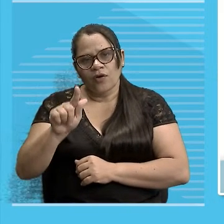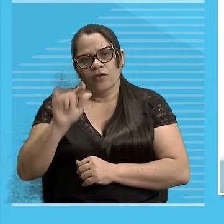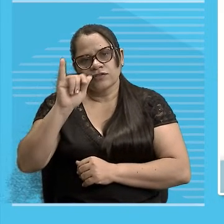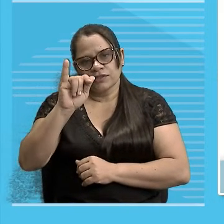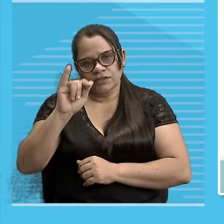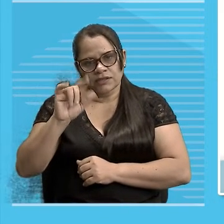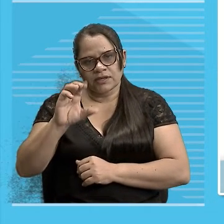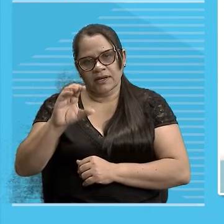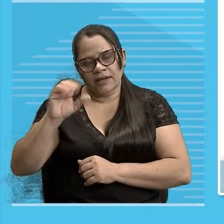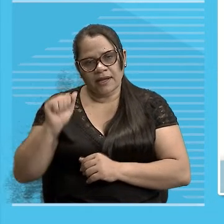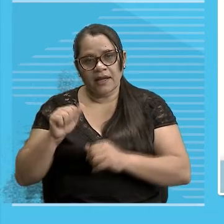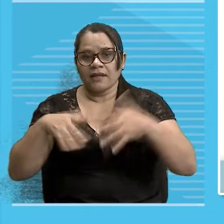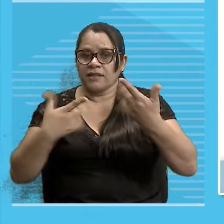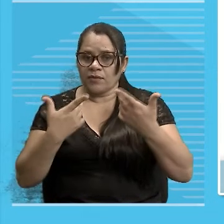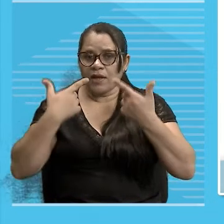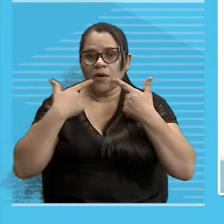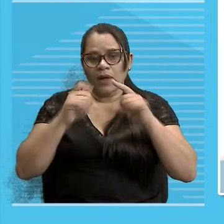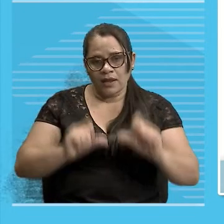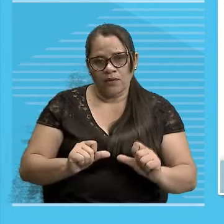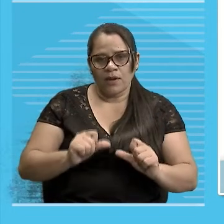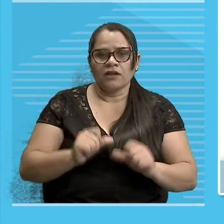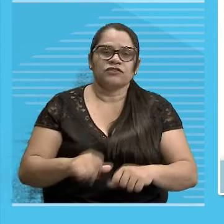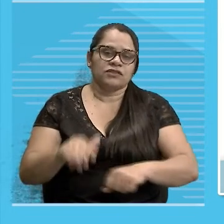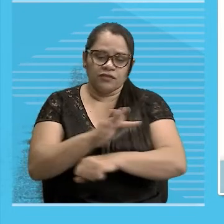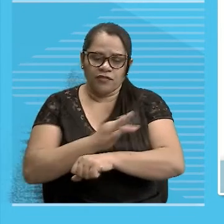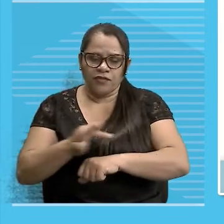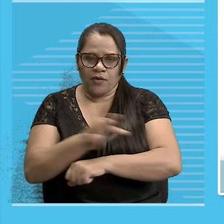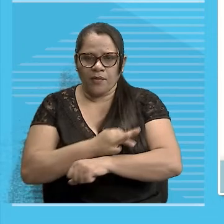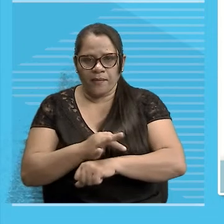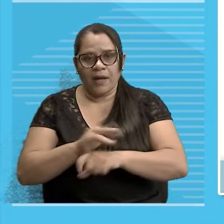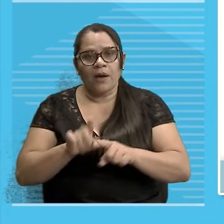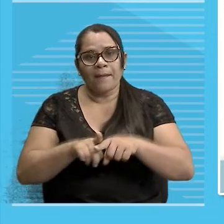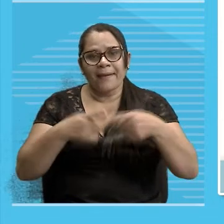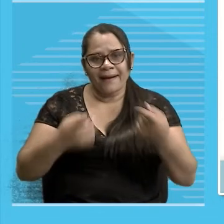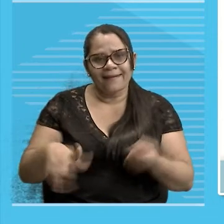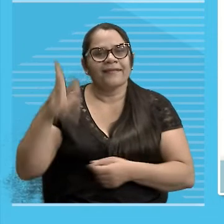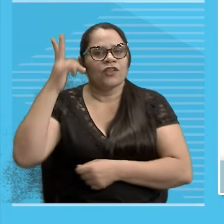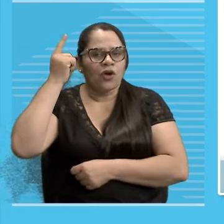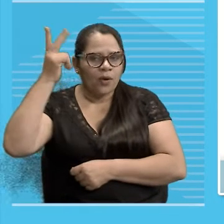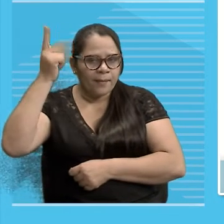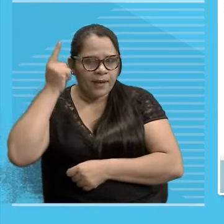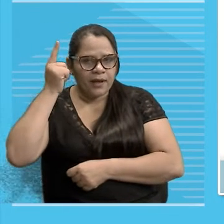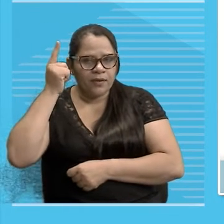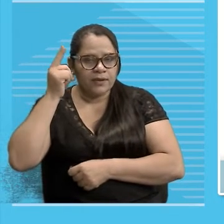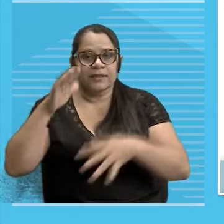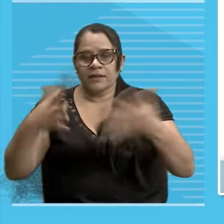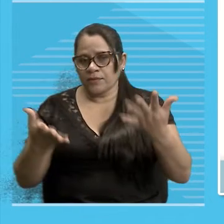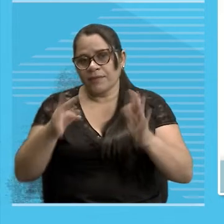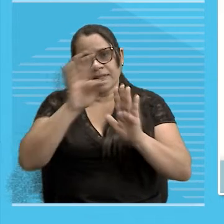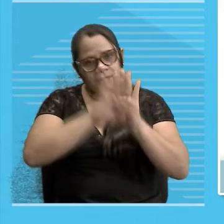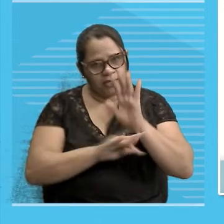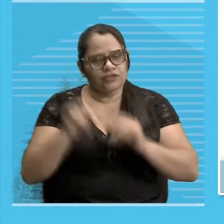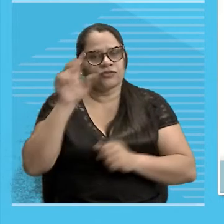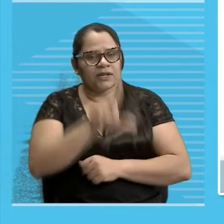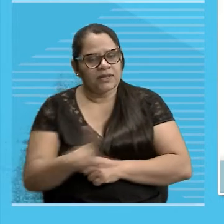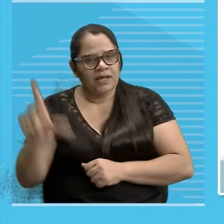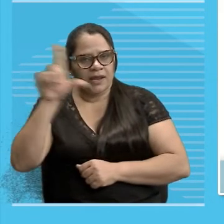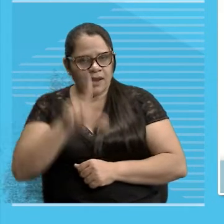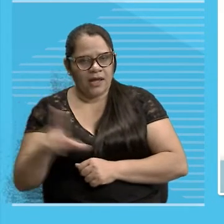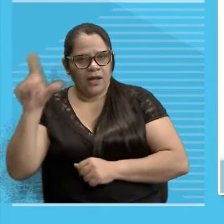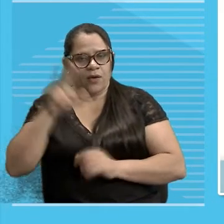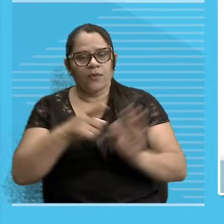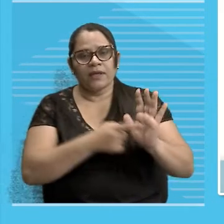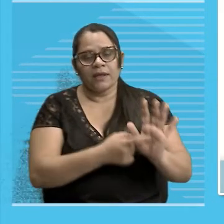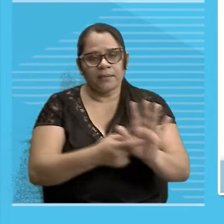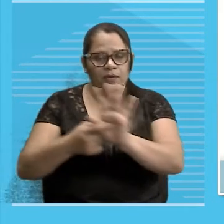Formal É verdade Mas muito Comum Em textos Por exemplo Literários Que trabalham Com maior Expressividade Que não tem